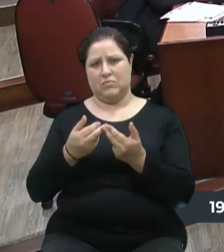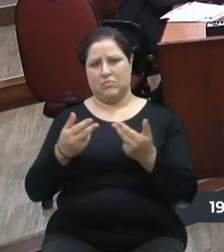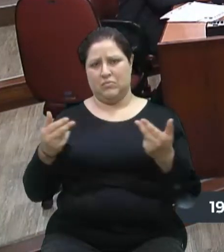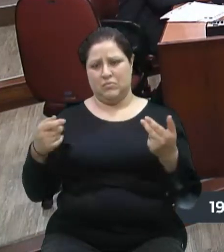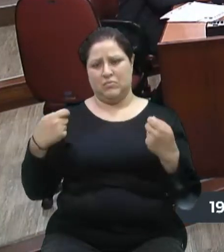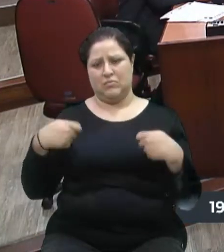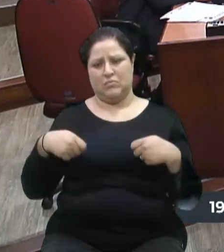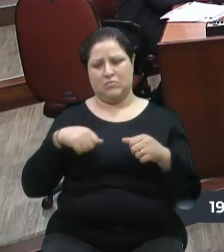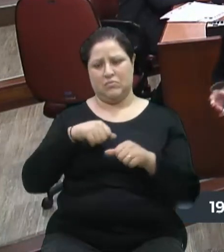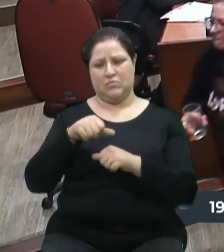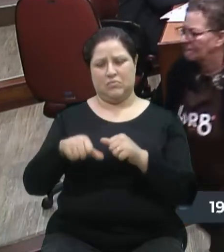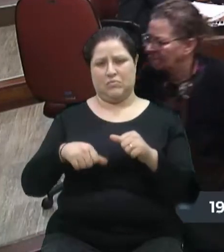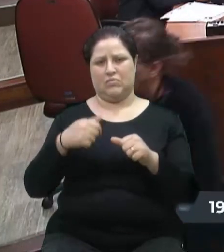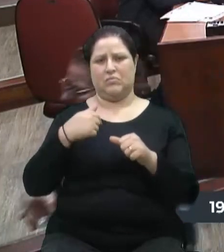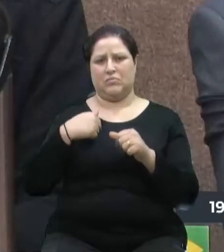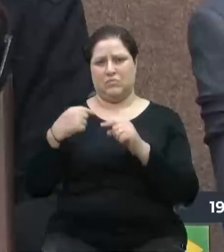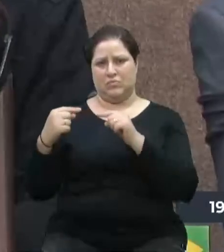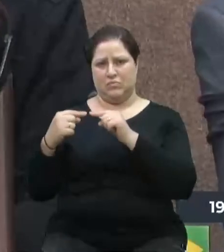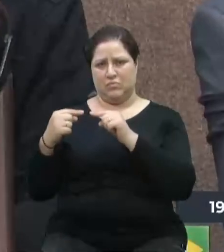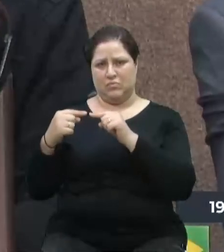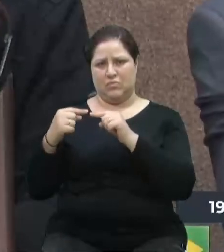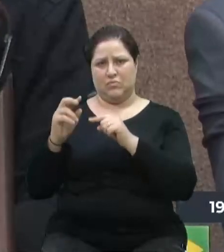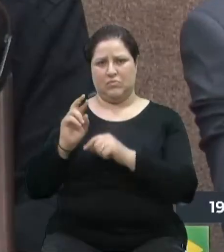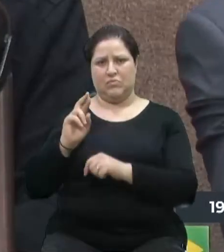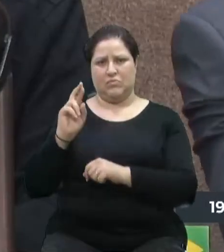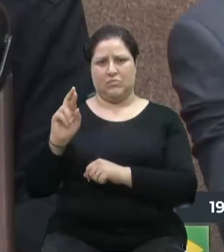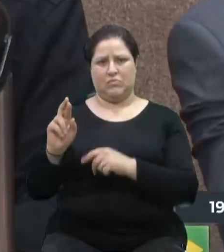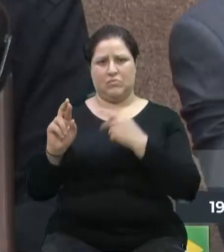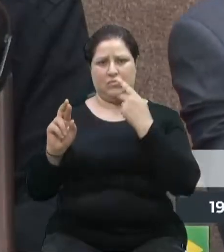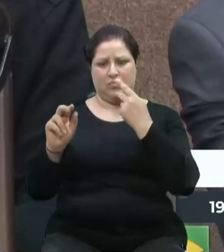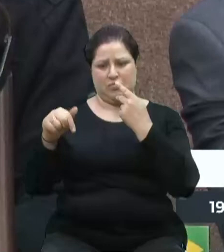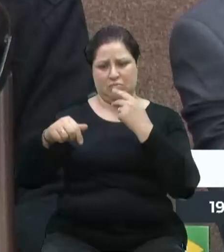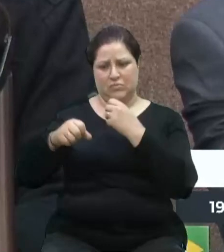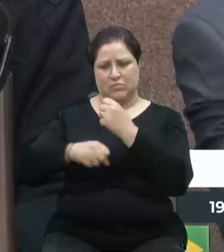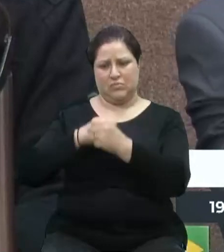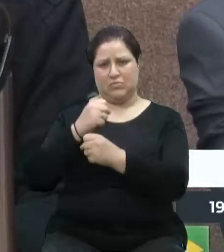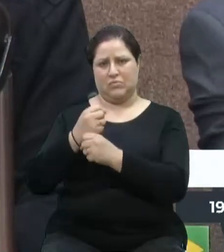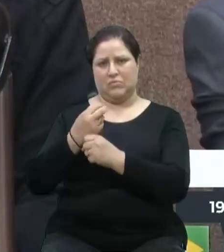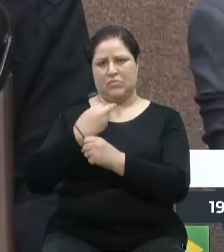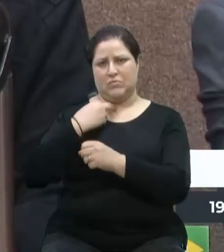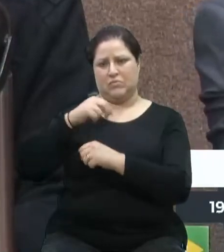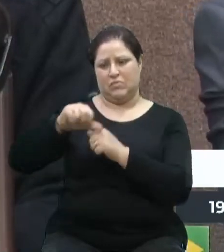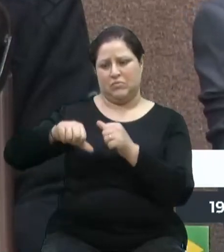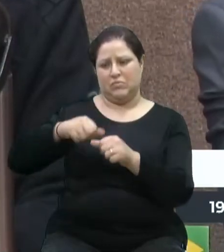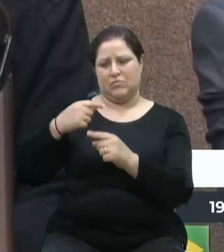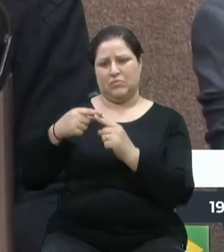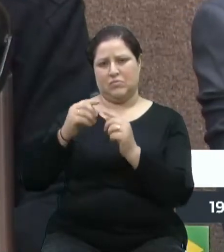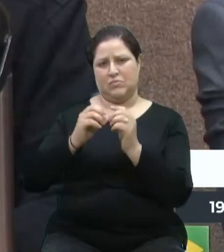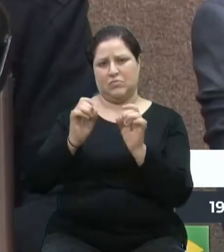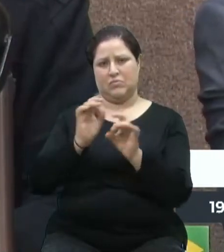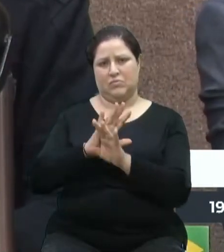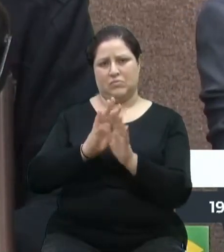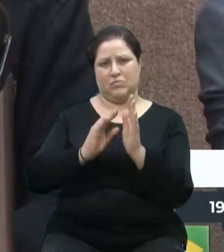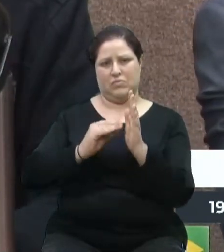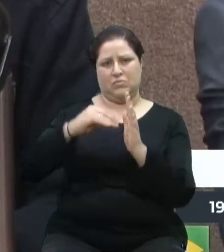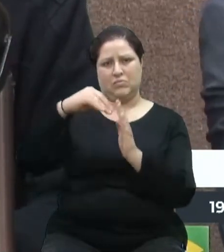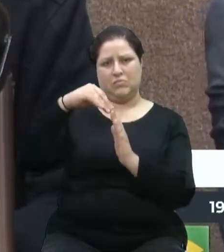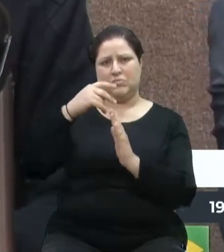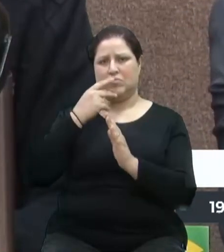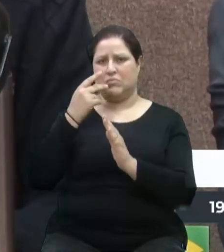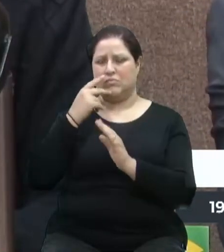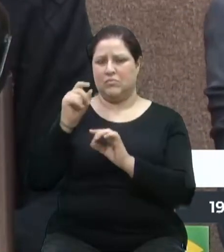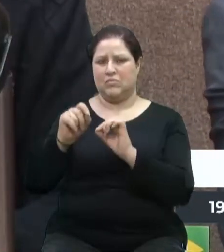mudado. Eu concordo com a representante, que disse que esse ano não tem como, porque já está feito o calendário. Mas eu digo assim,